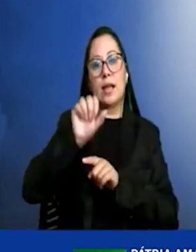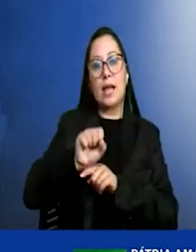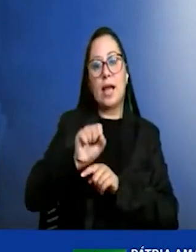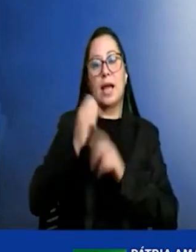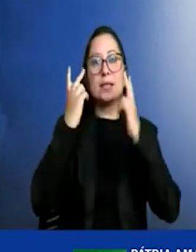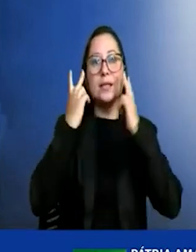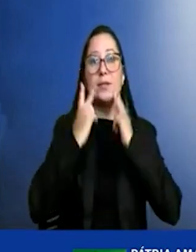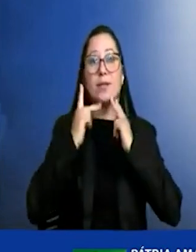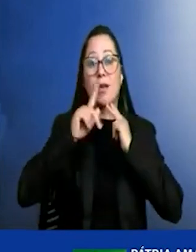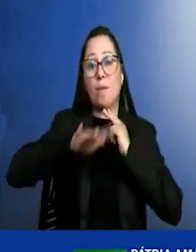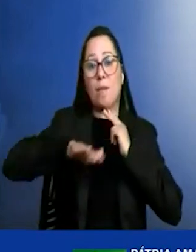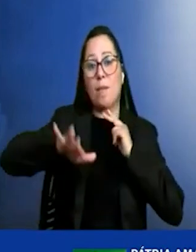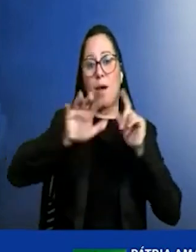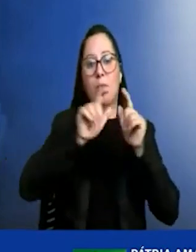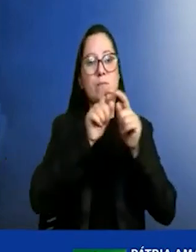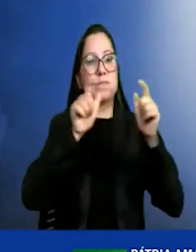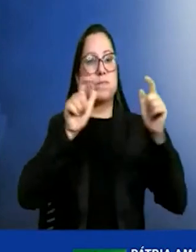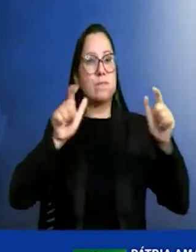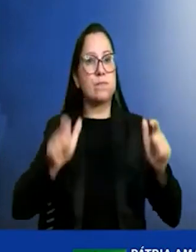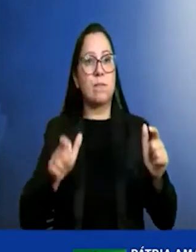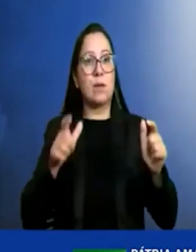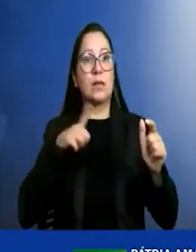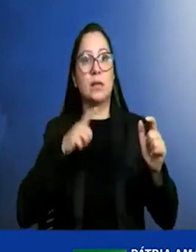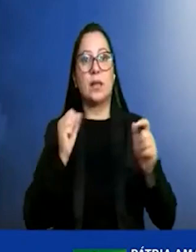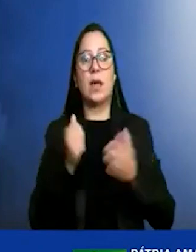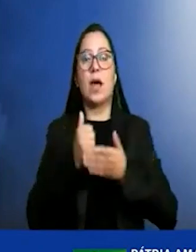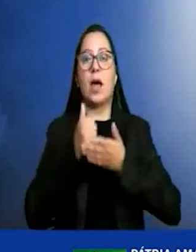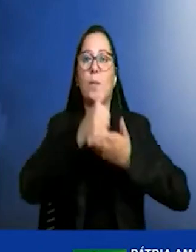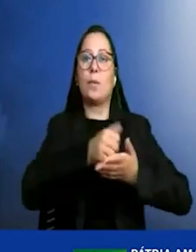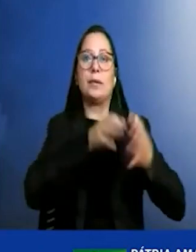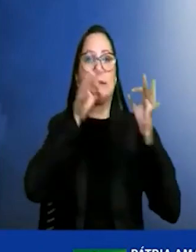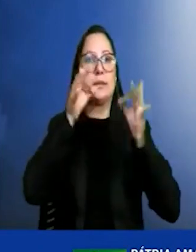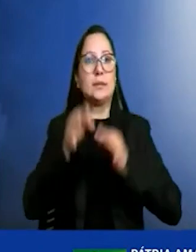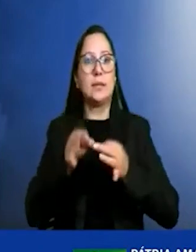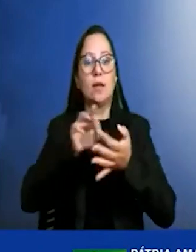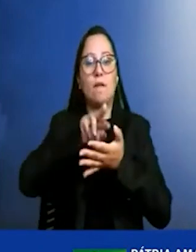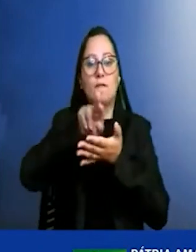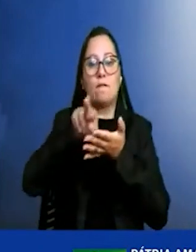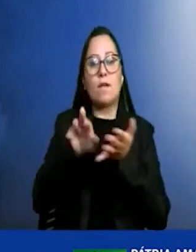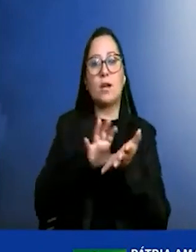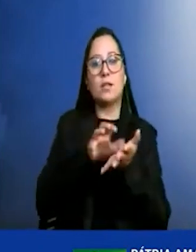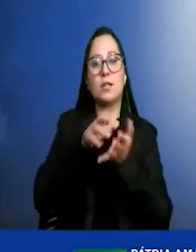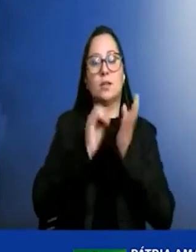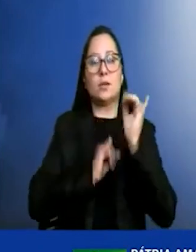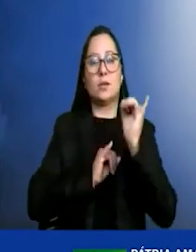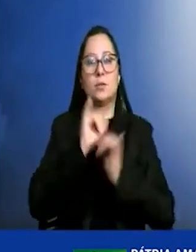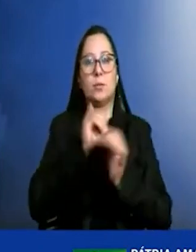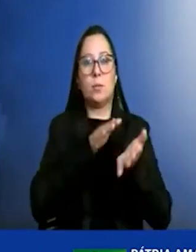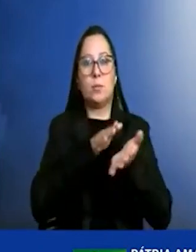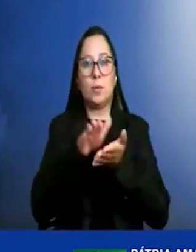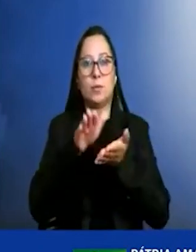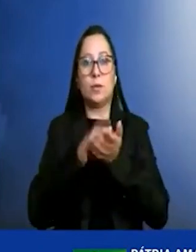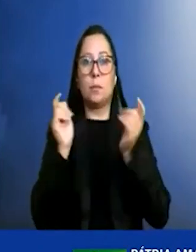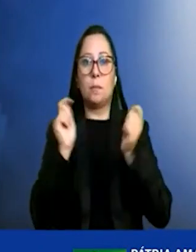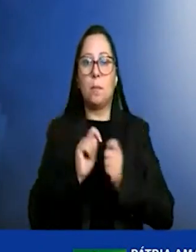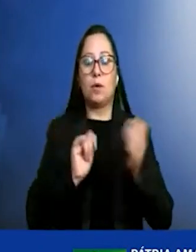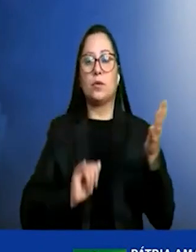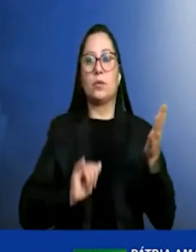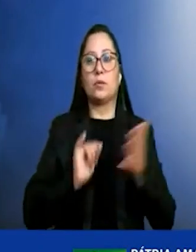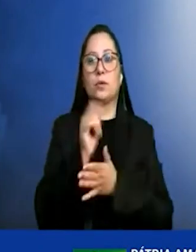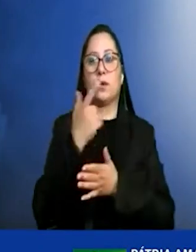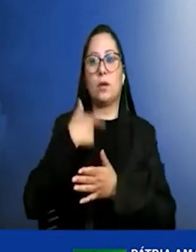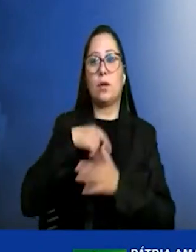enorme e teremos apoio certamente de muitas cadeias produtivas para que isso aconteça e nós possamos dar